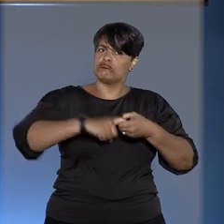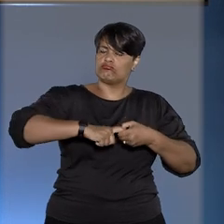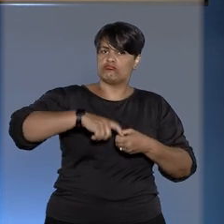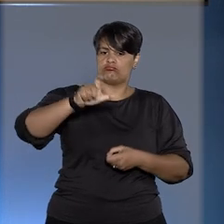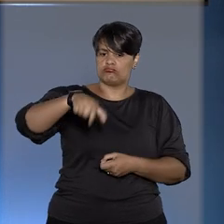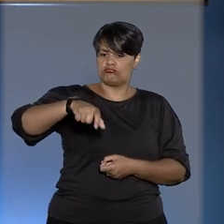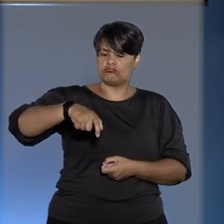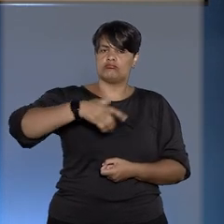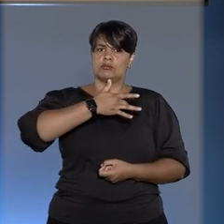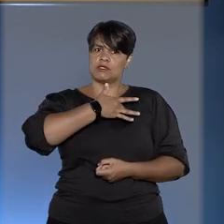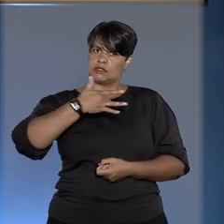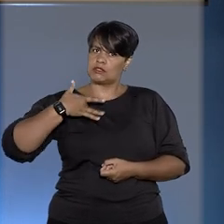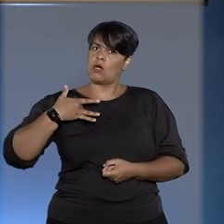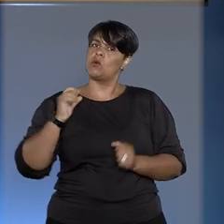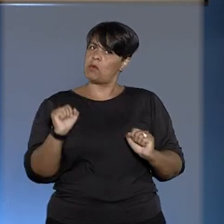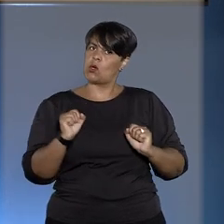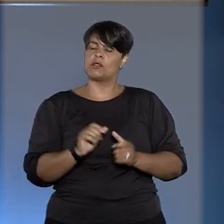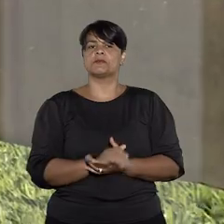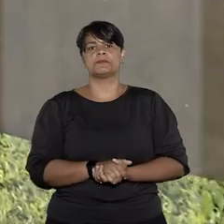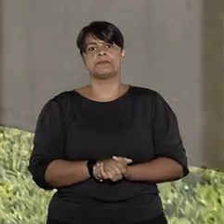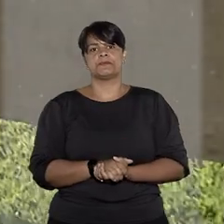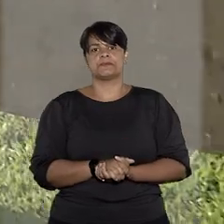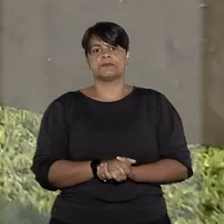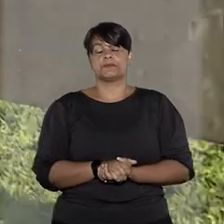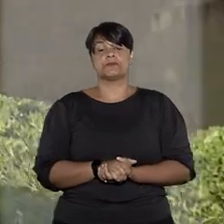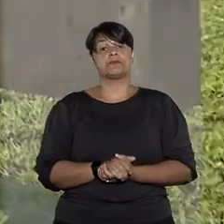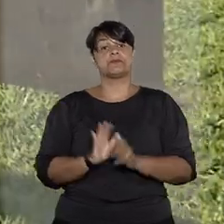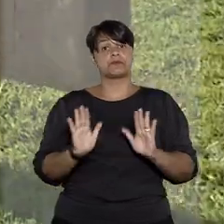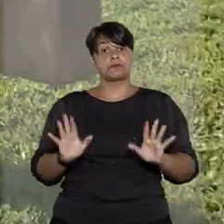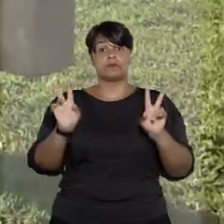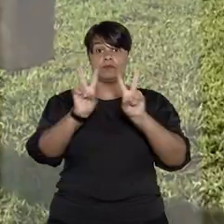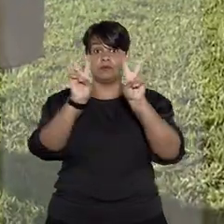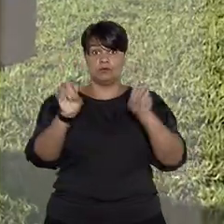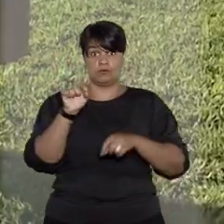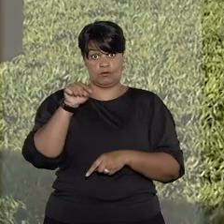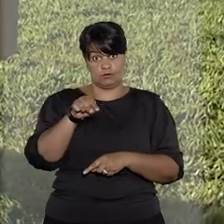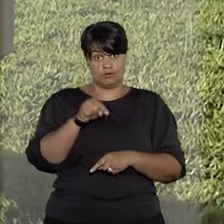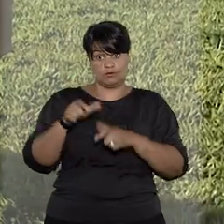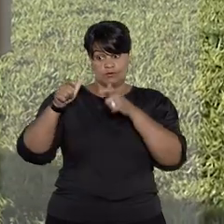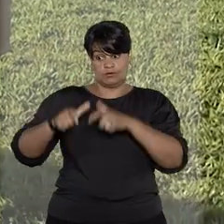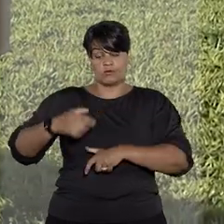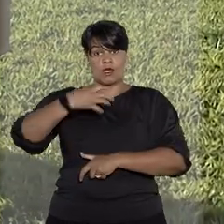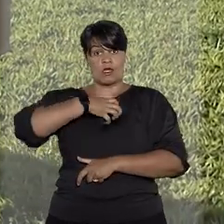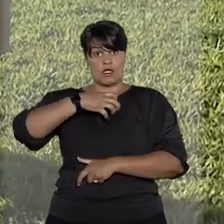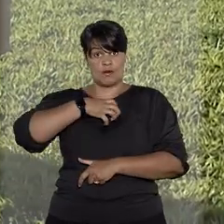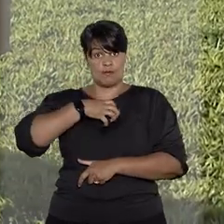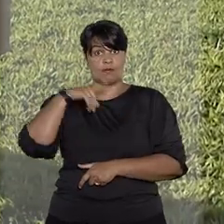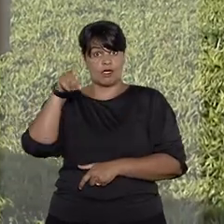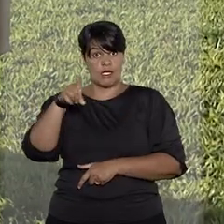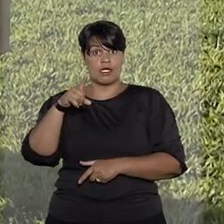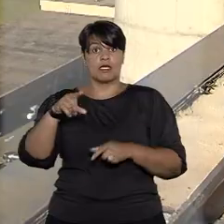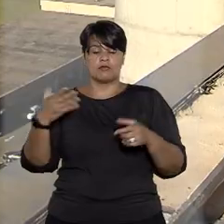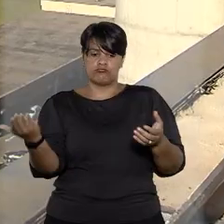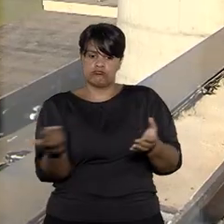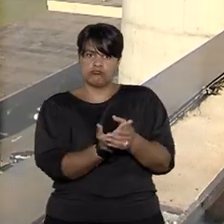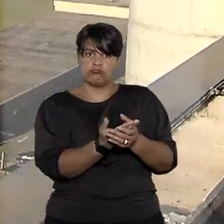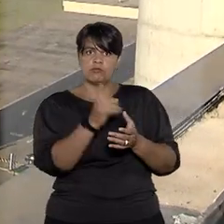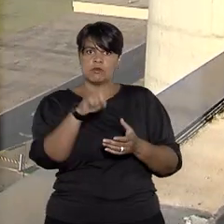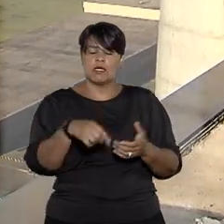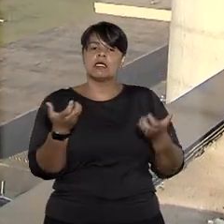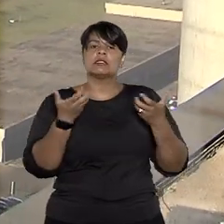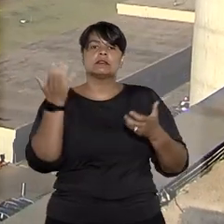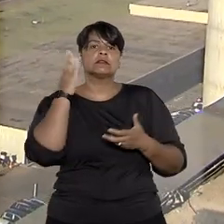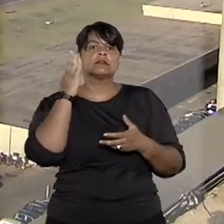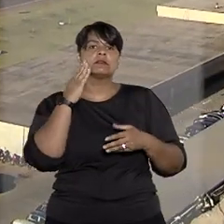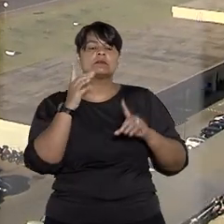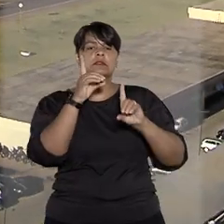servidores públicos. Vamos conferir. No caso julgado, o Estado da Bahia entrou com recurso para questionar a decisão monocrática